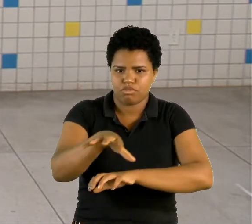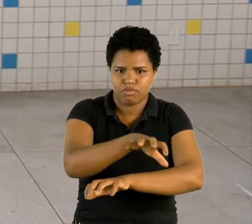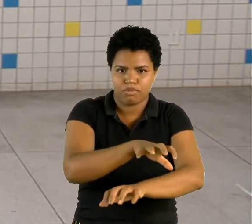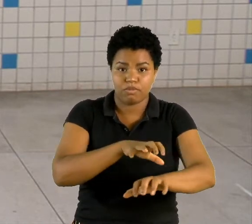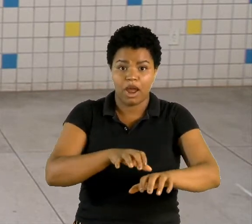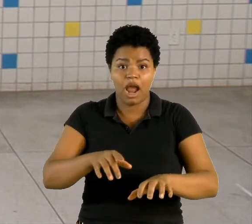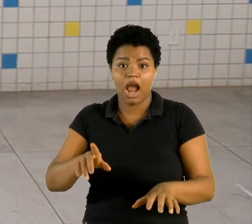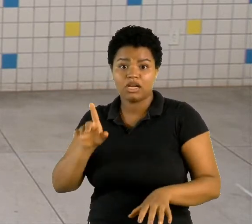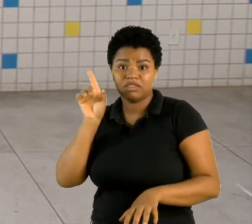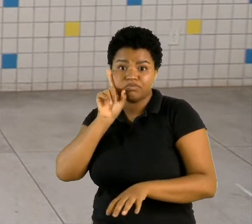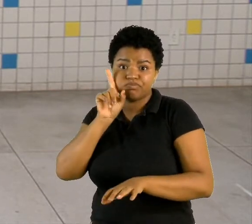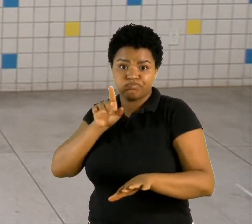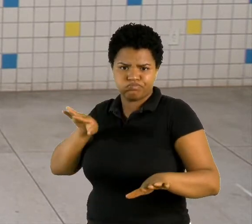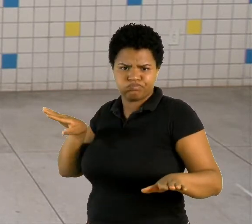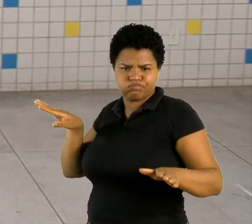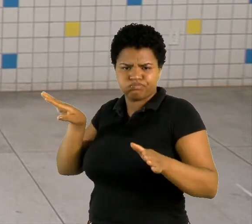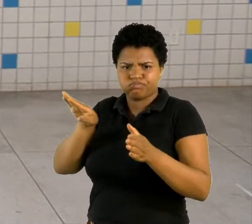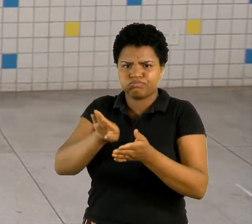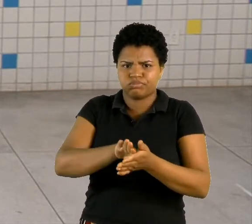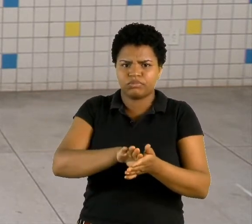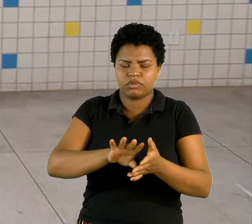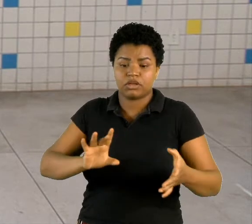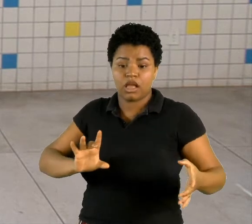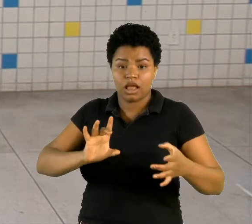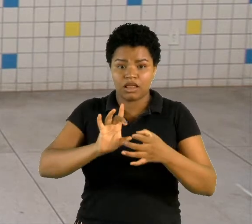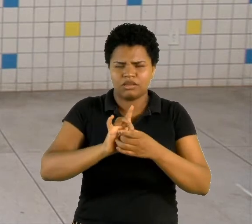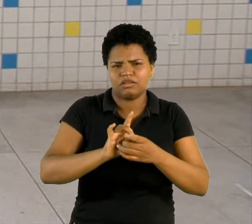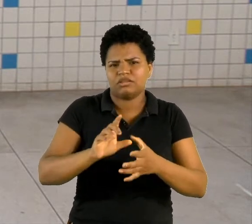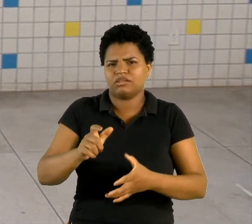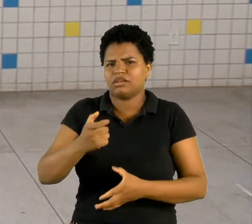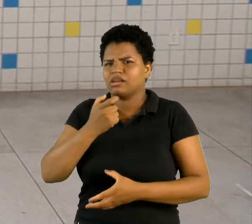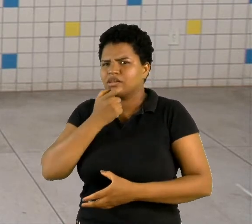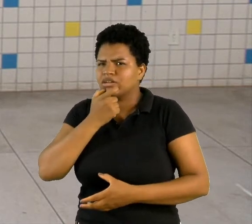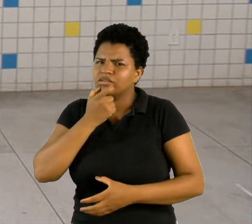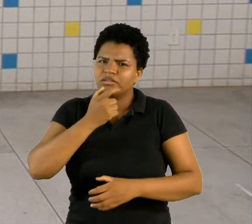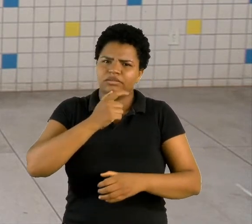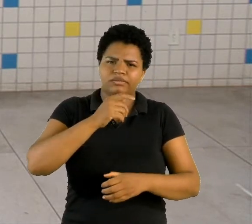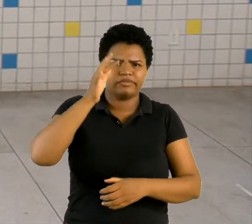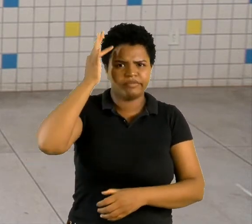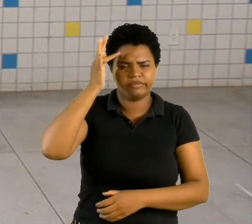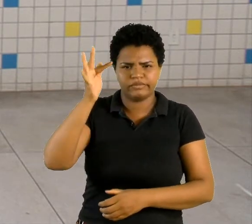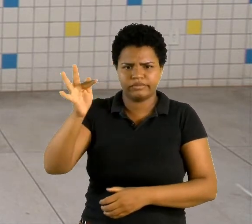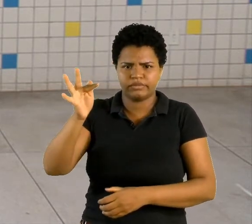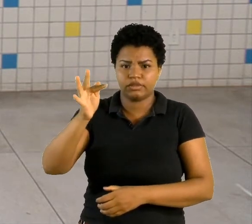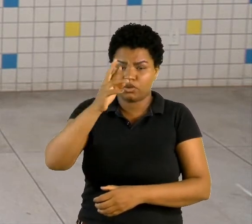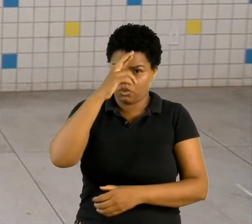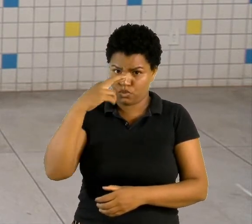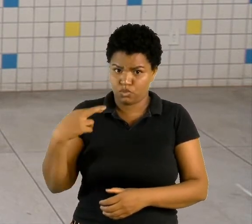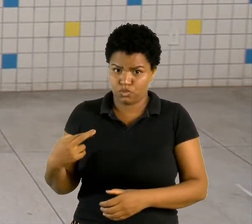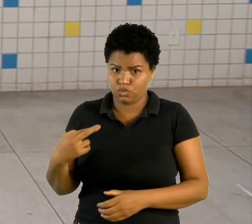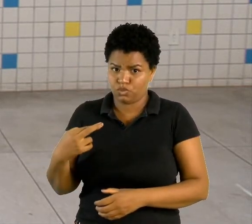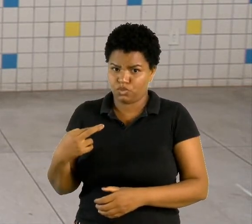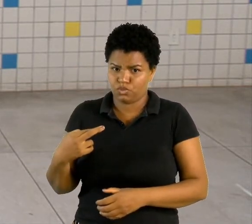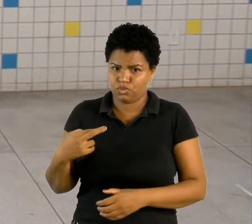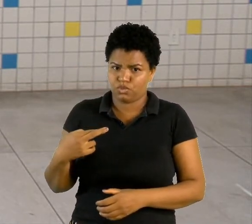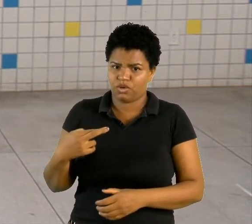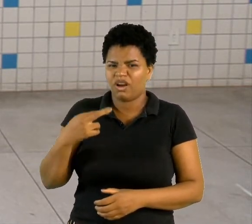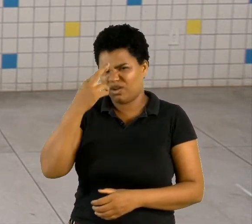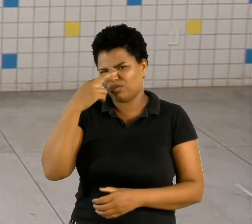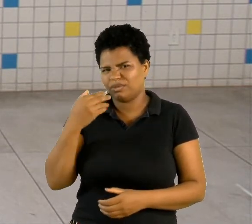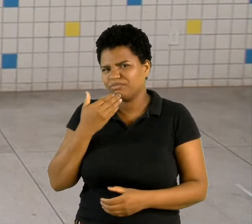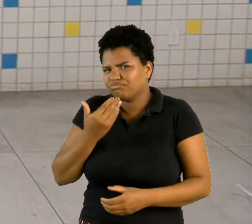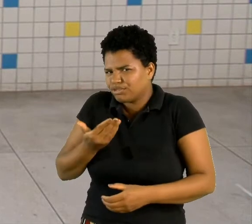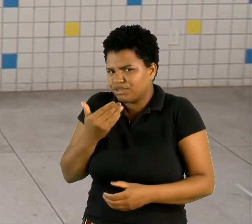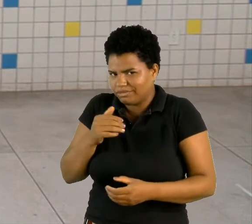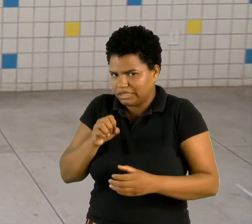chegou, fazendo aliança com Inglaterra, França e Rússia, mas a Rússia já estava pedindo para sair,